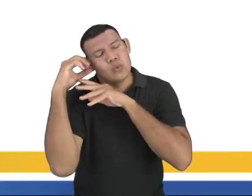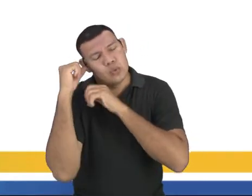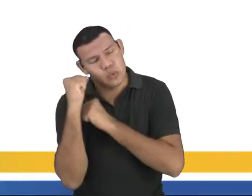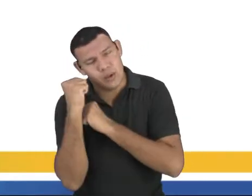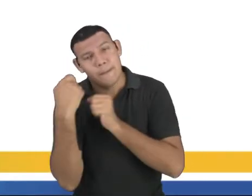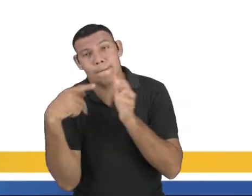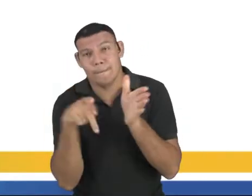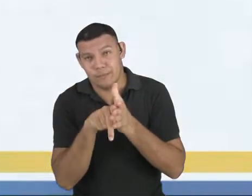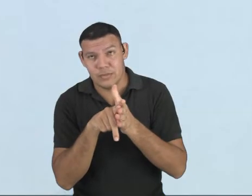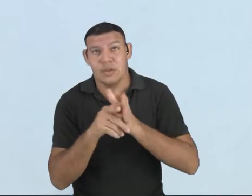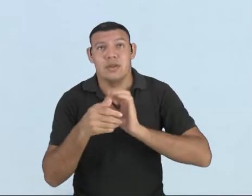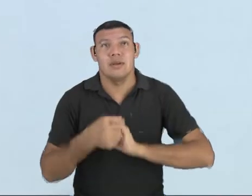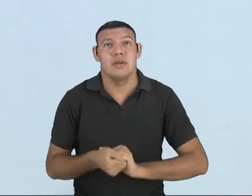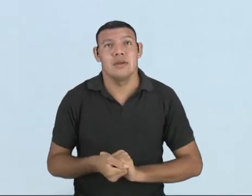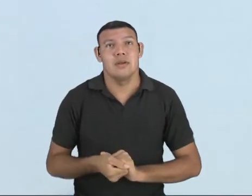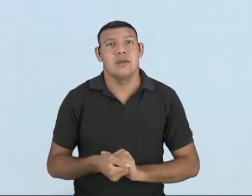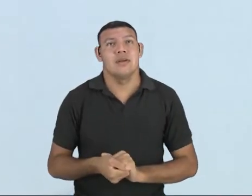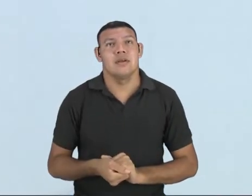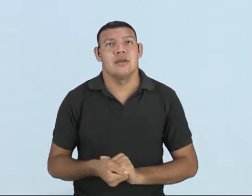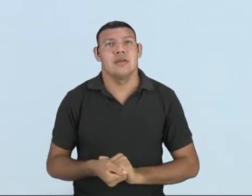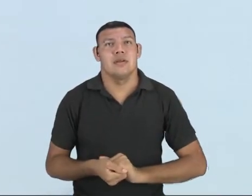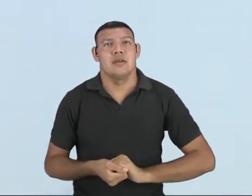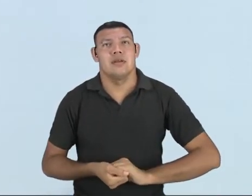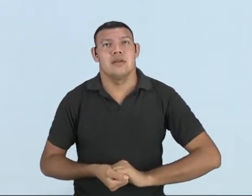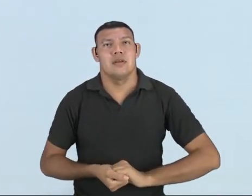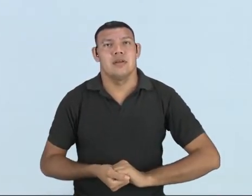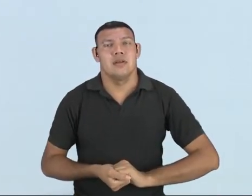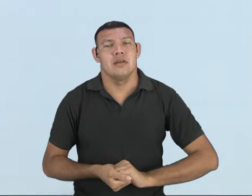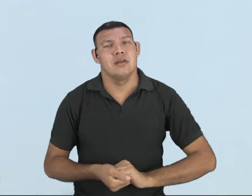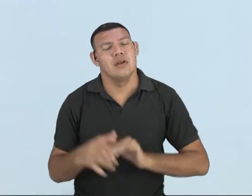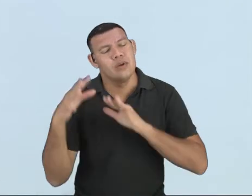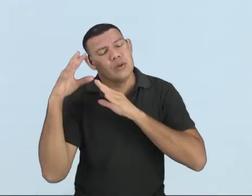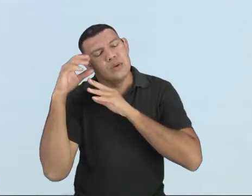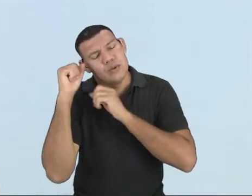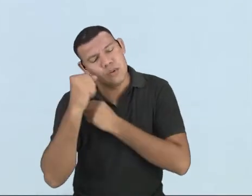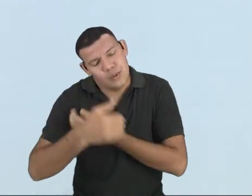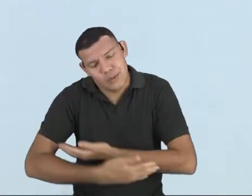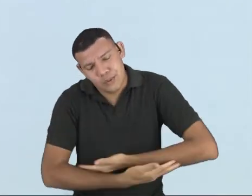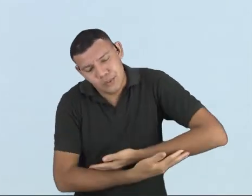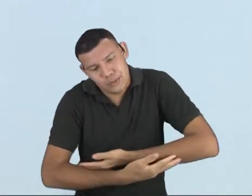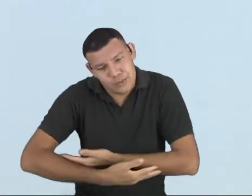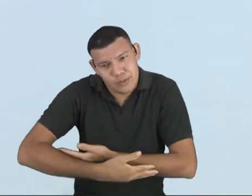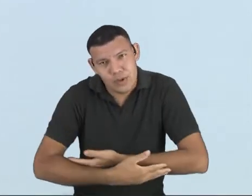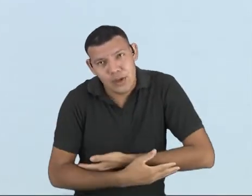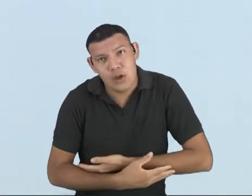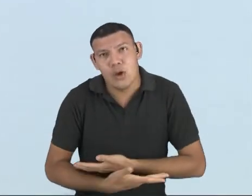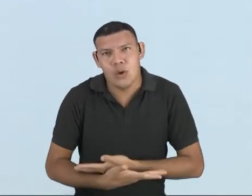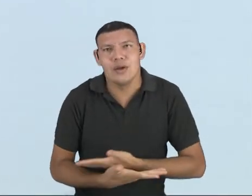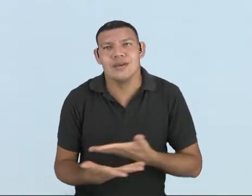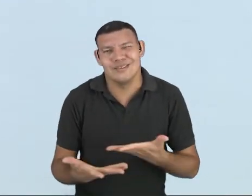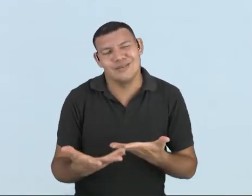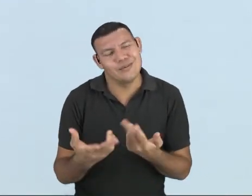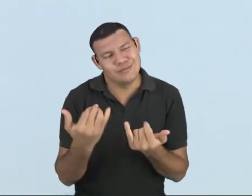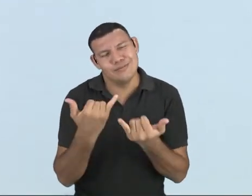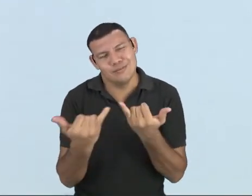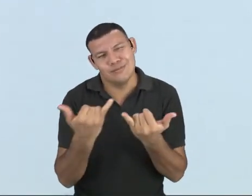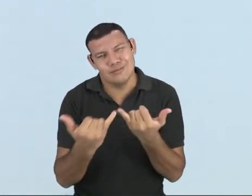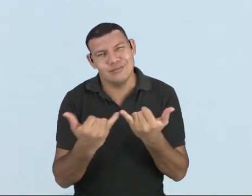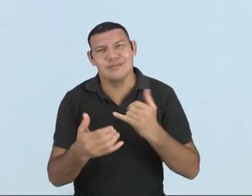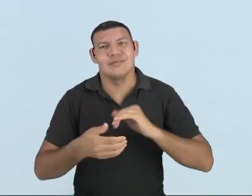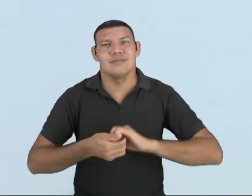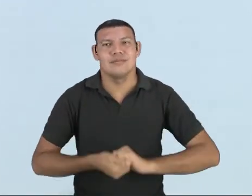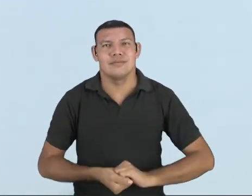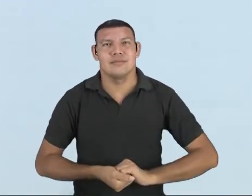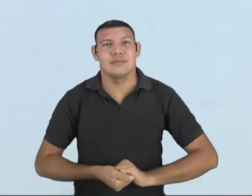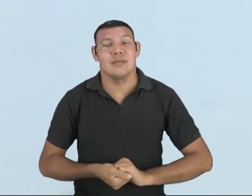que seria o nosso Dorme, neném, que a cuca vem pegar alguma coisa nesse sentido.